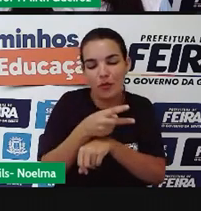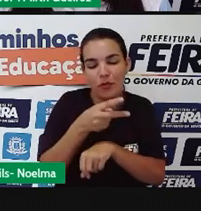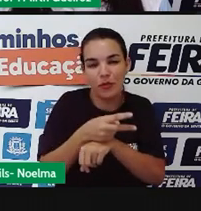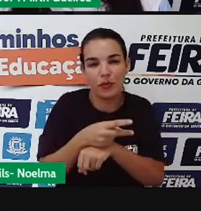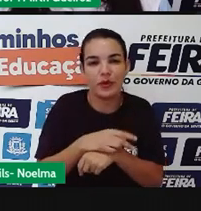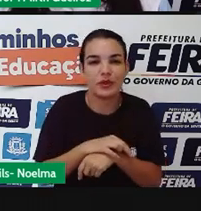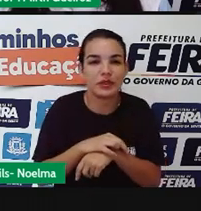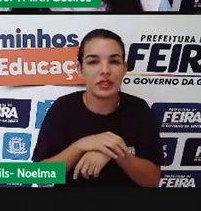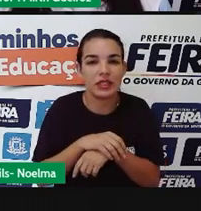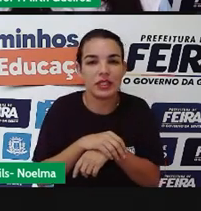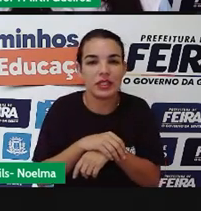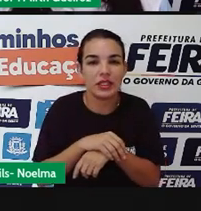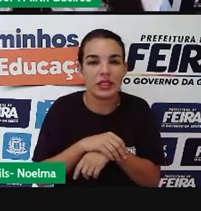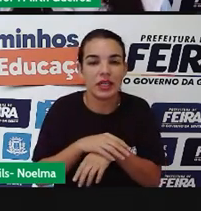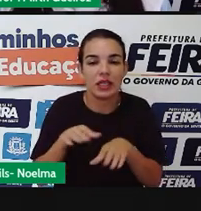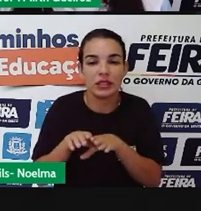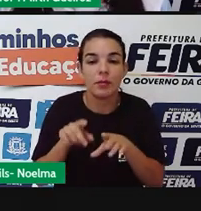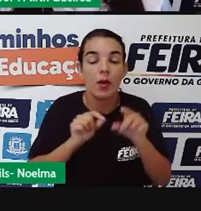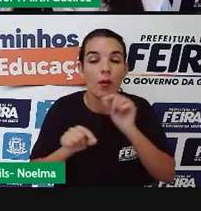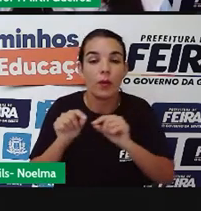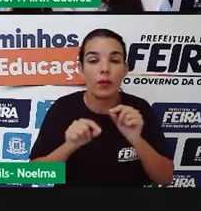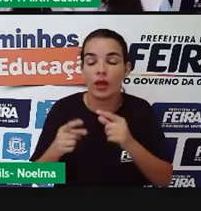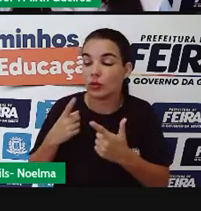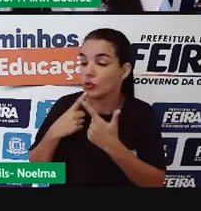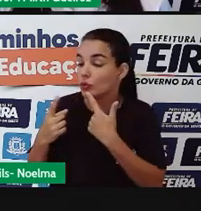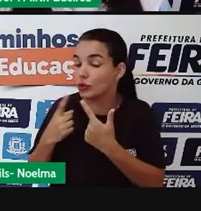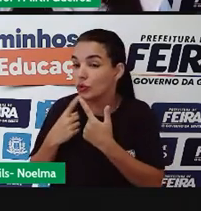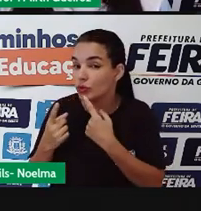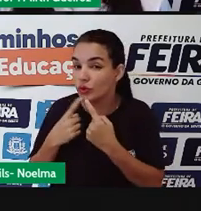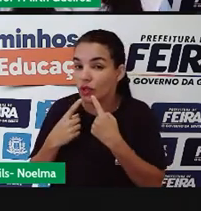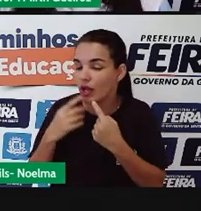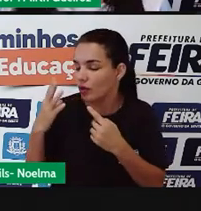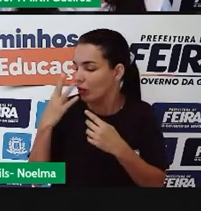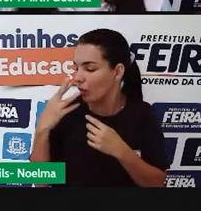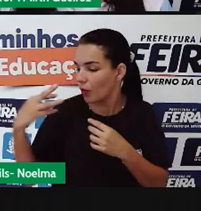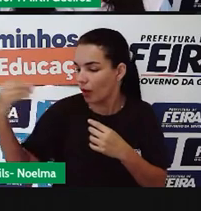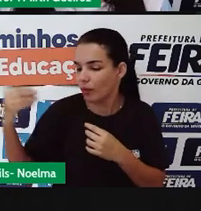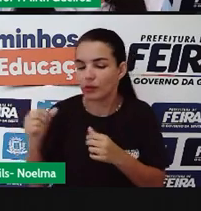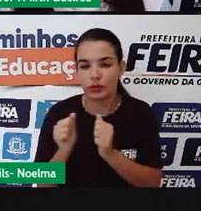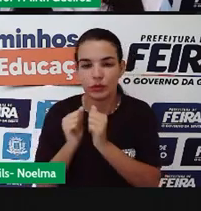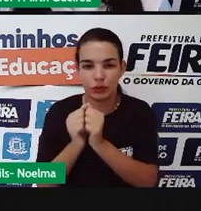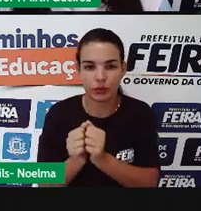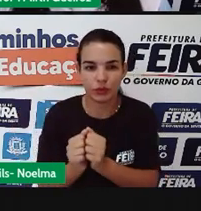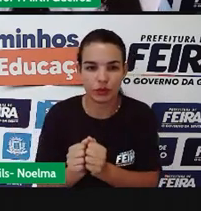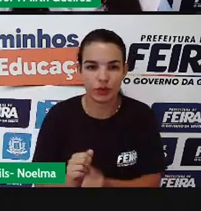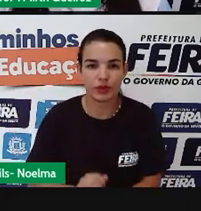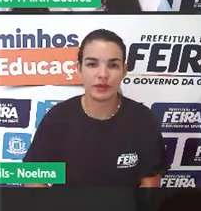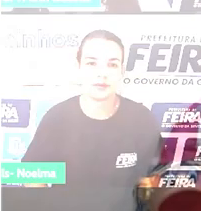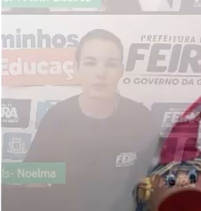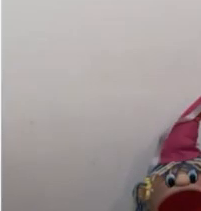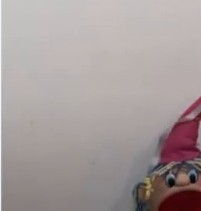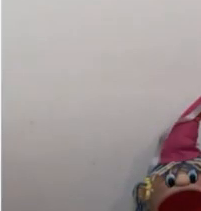que seria o diálogo que ele fez com a raposa. Vamos ouvir?